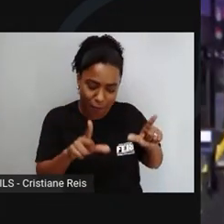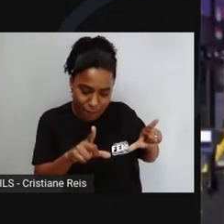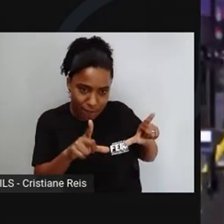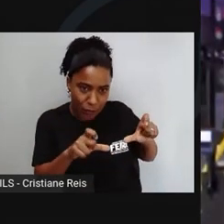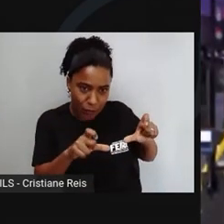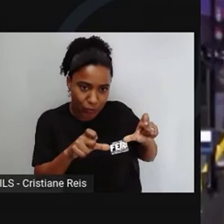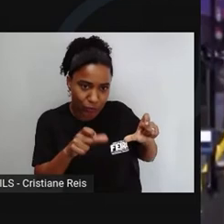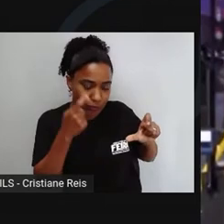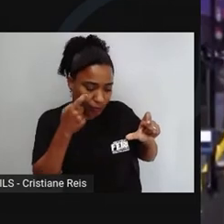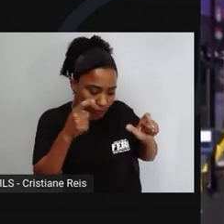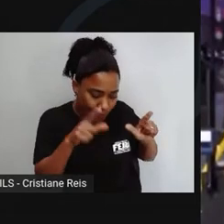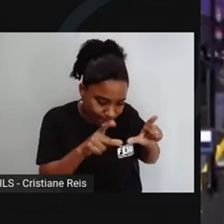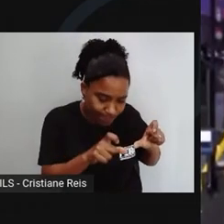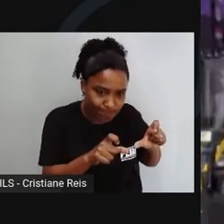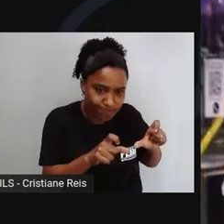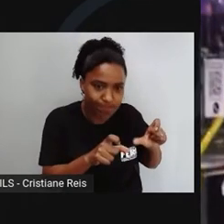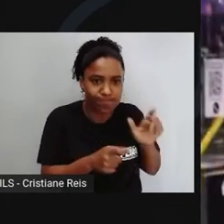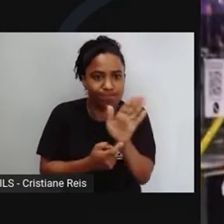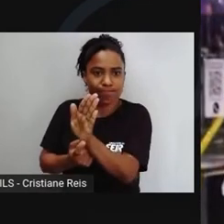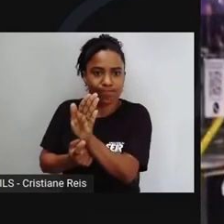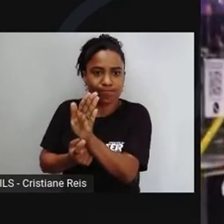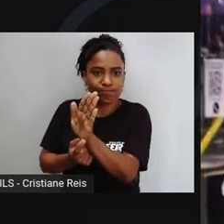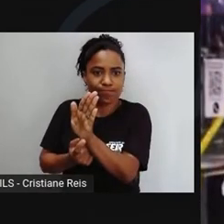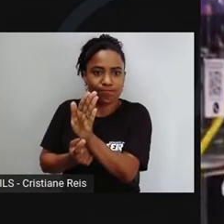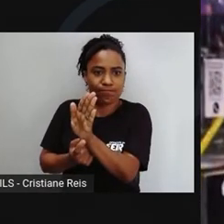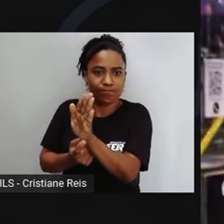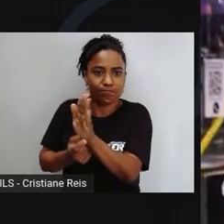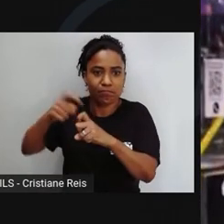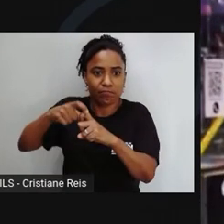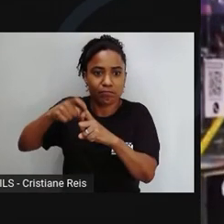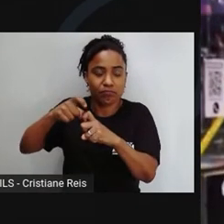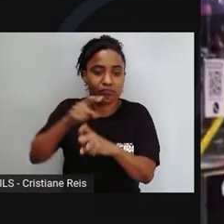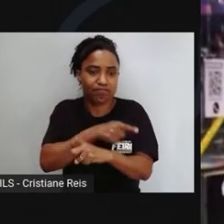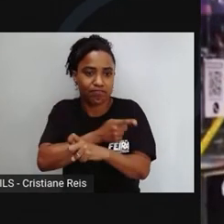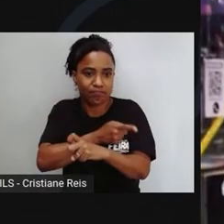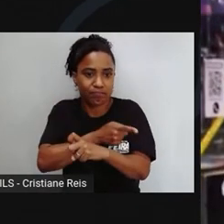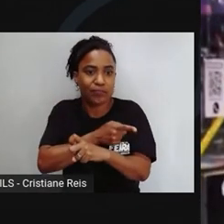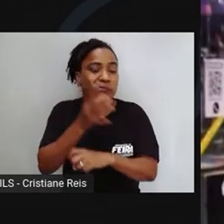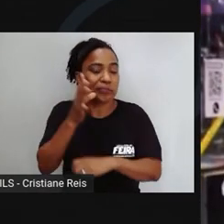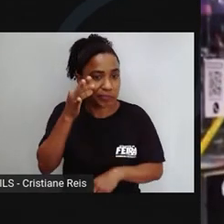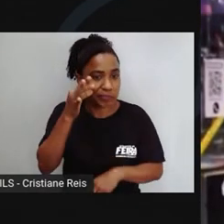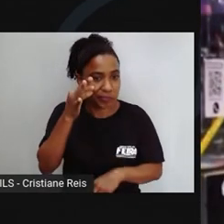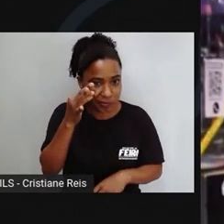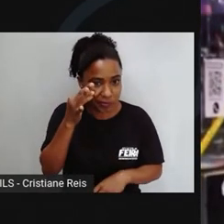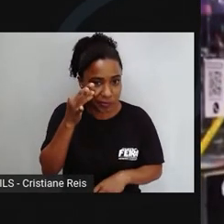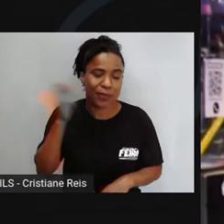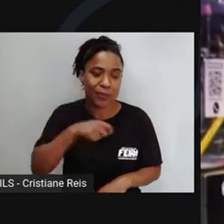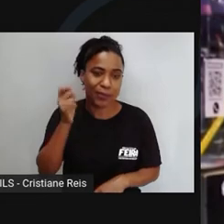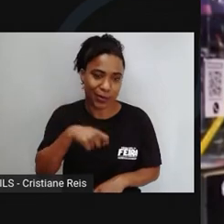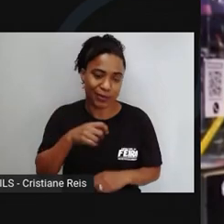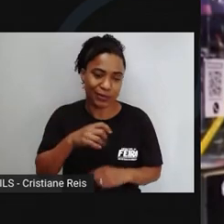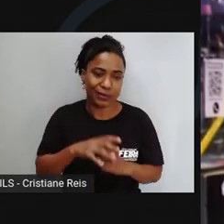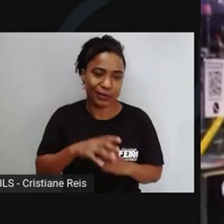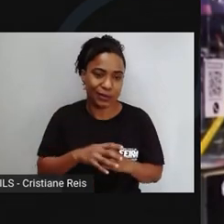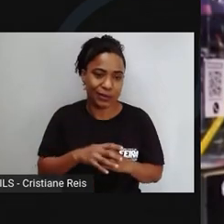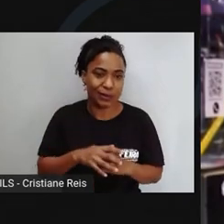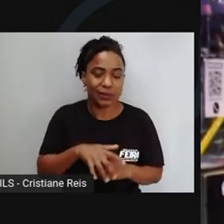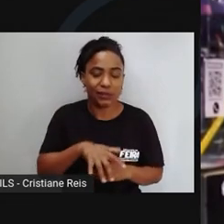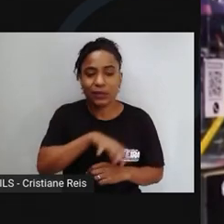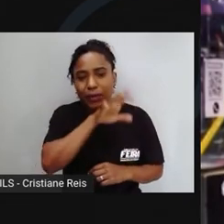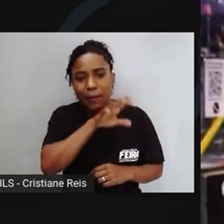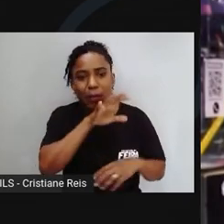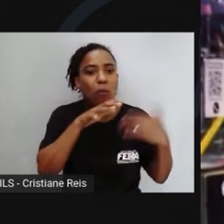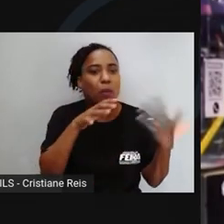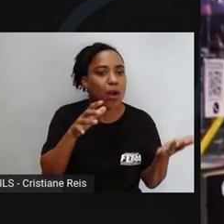vai te atender. O que que é importante nesse tipo de situação? Identificado o que que aconteceu? Identificado o animal com que você se acidentou, então a gente precisa